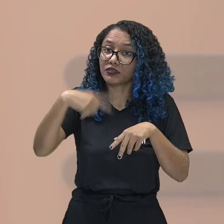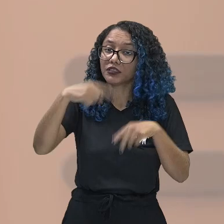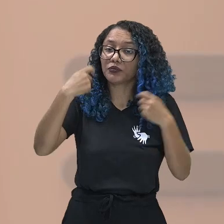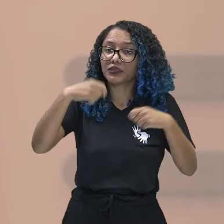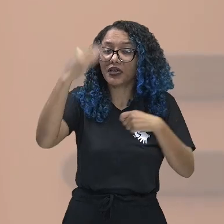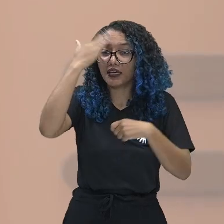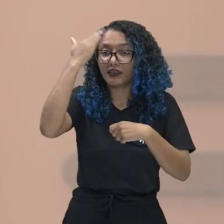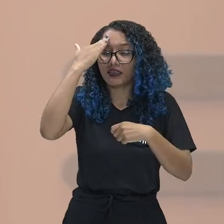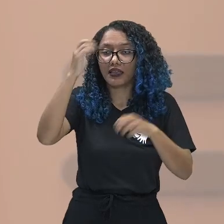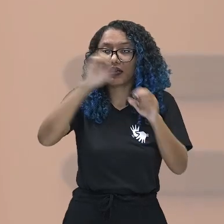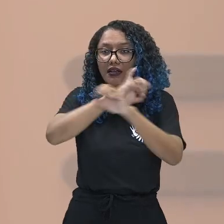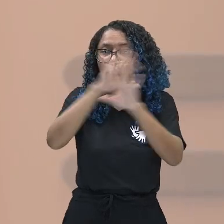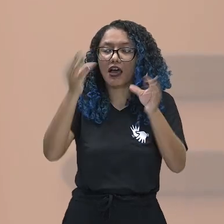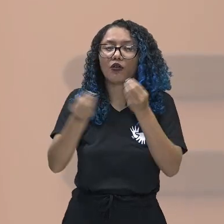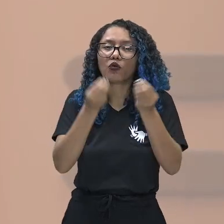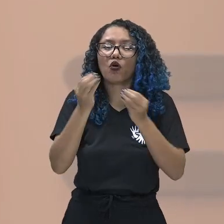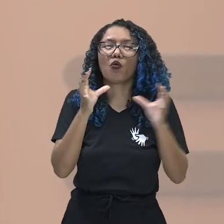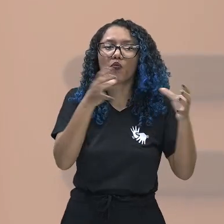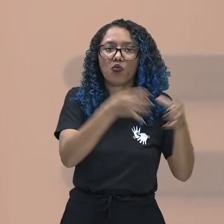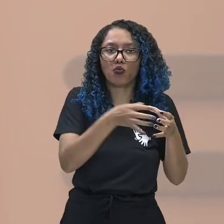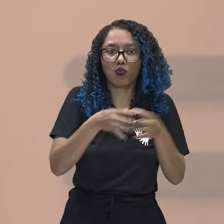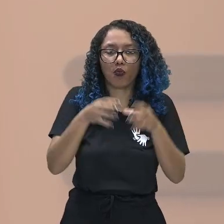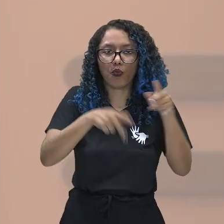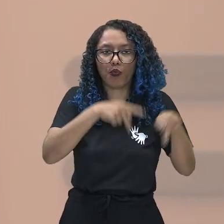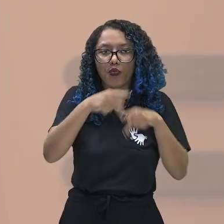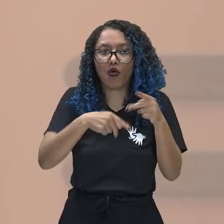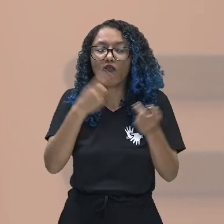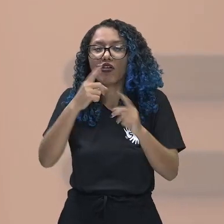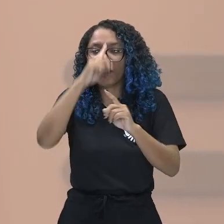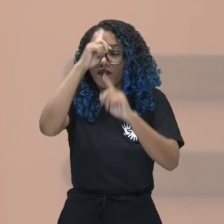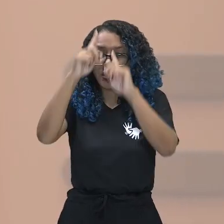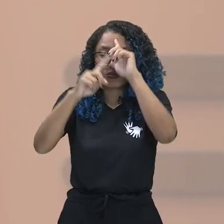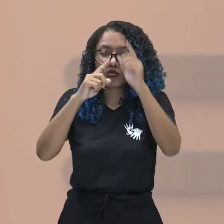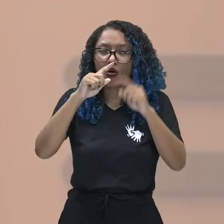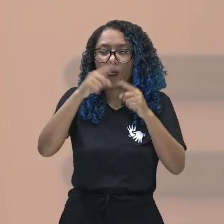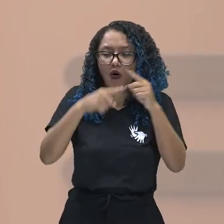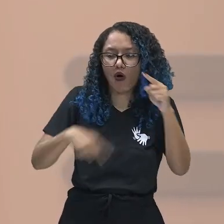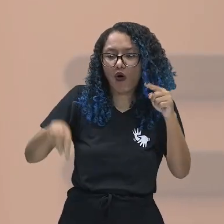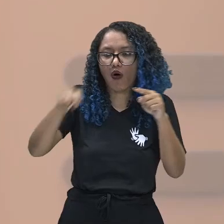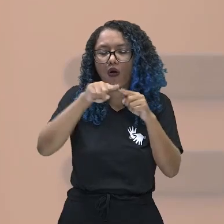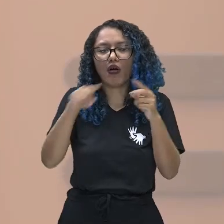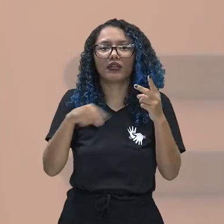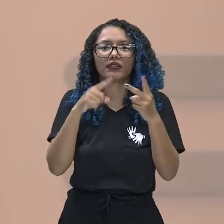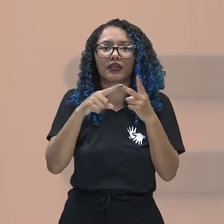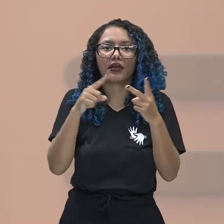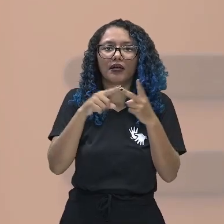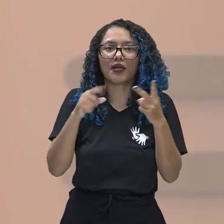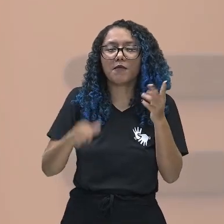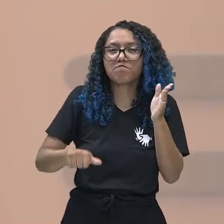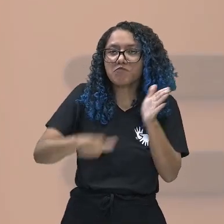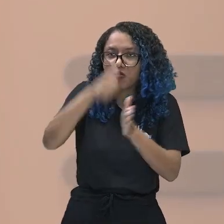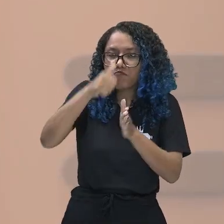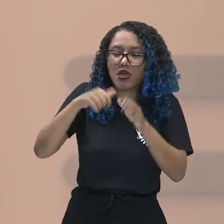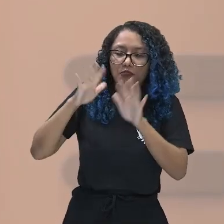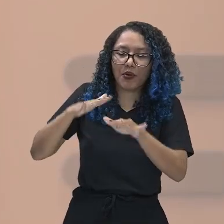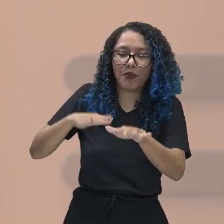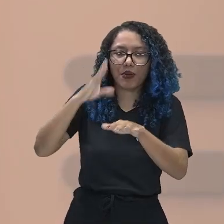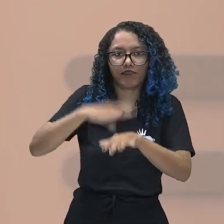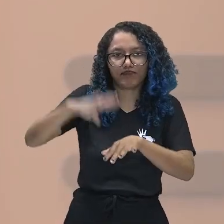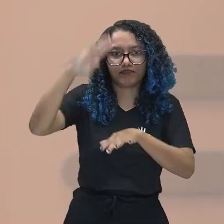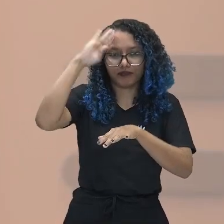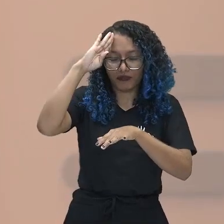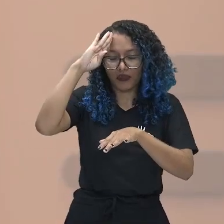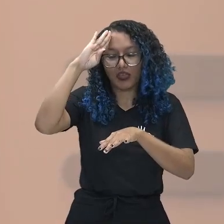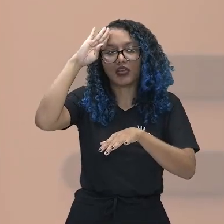Sobre esses povos da Mesopotâmia, inventaram a roda, inventaram também o primeiro exército. Temos, então, aí